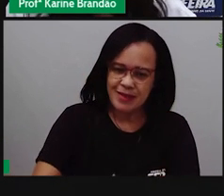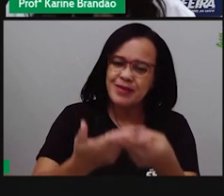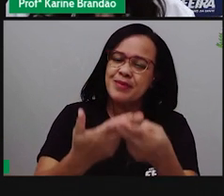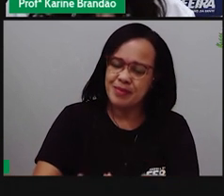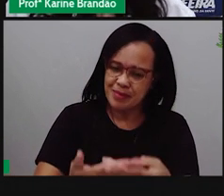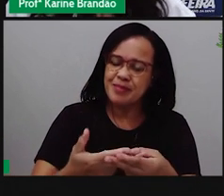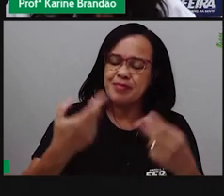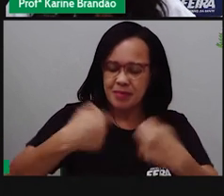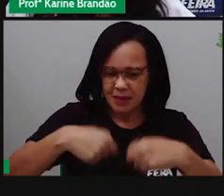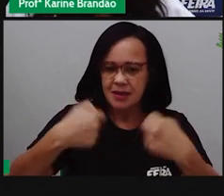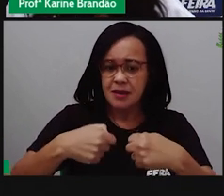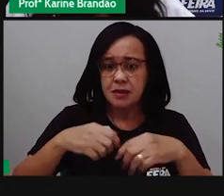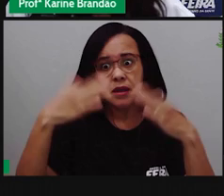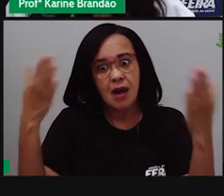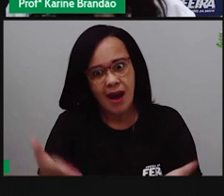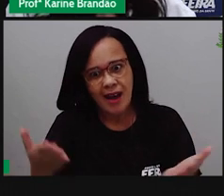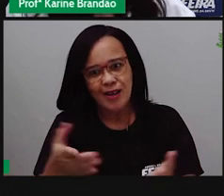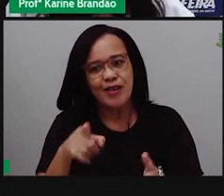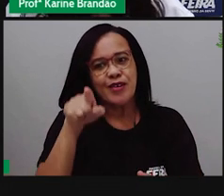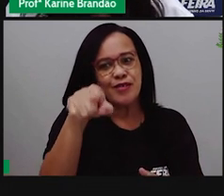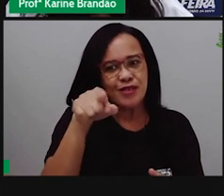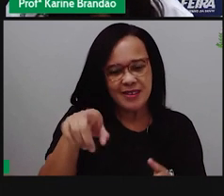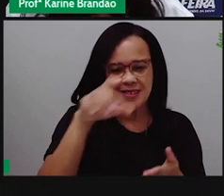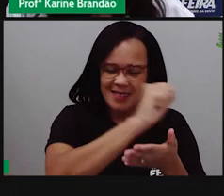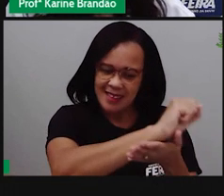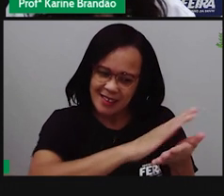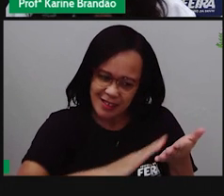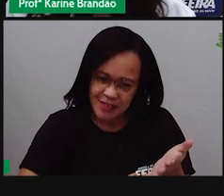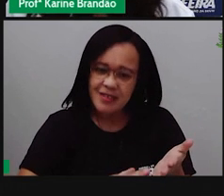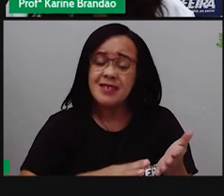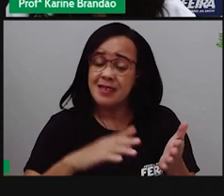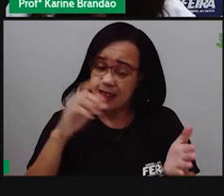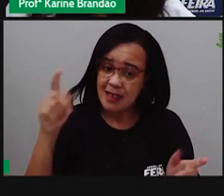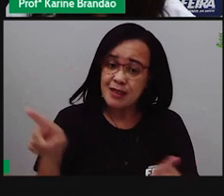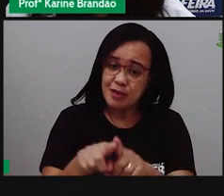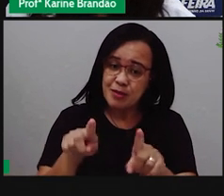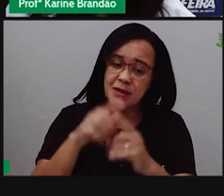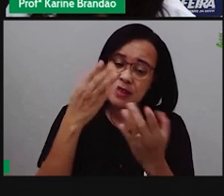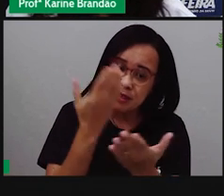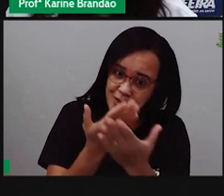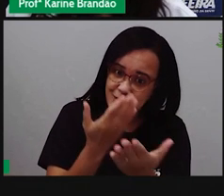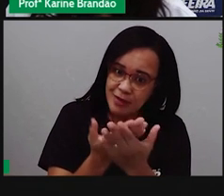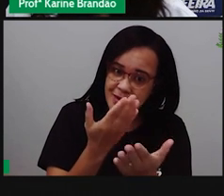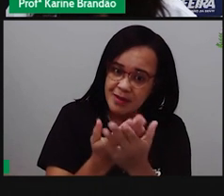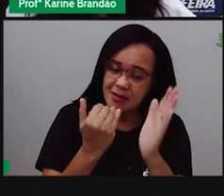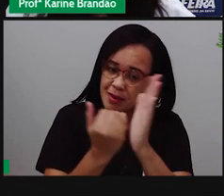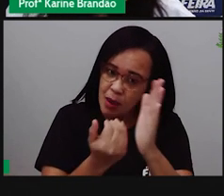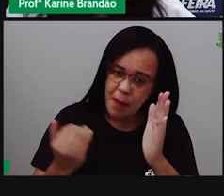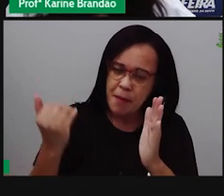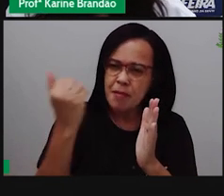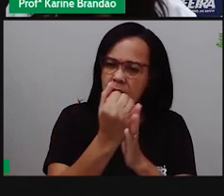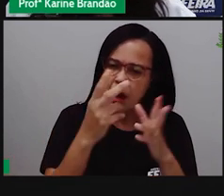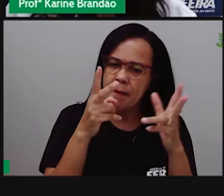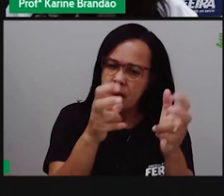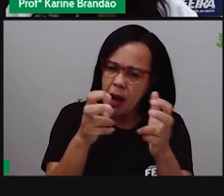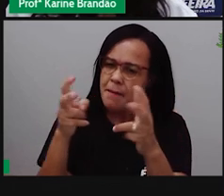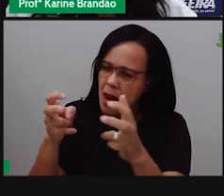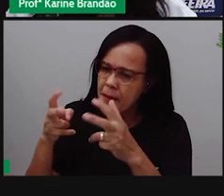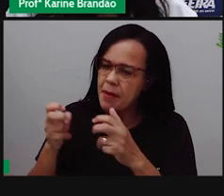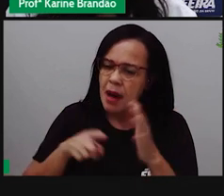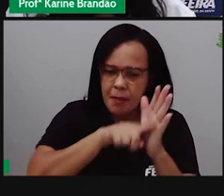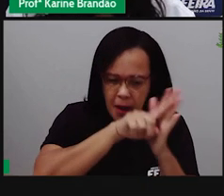sua vez de fazer as duas atividades, de estudar um pouquinho mais, de ter se interessado pelo assunto e buscar mais